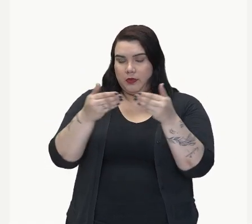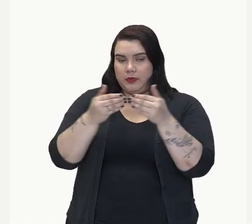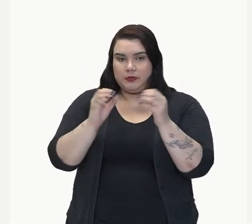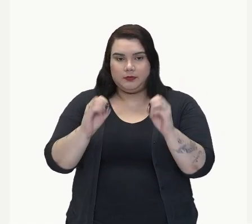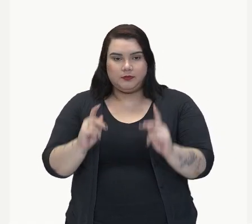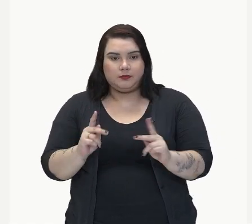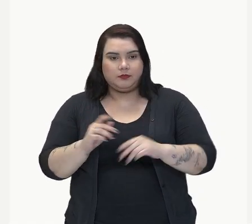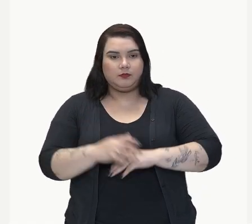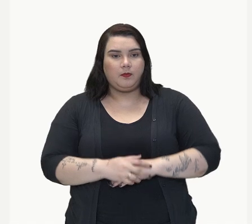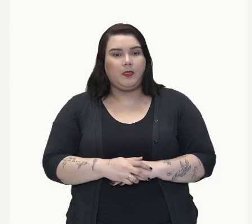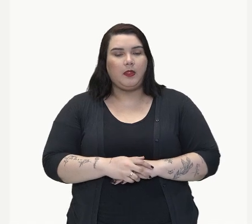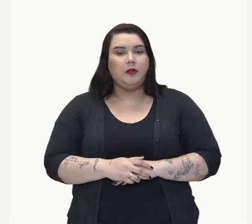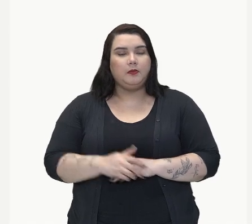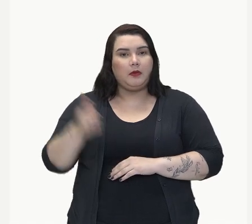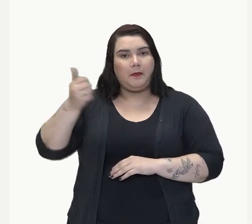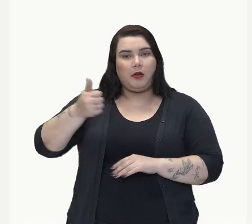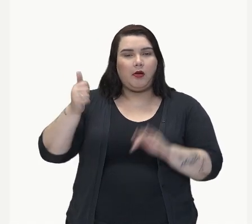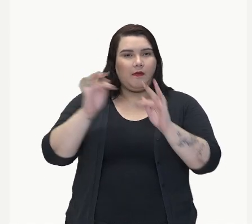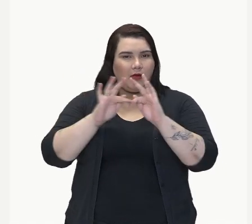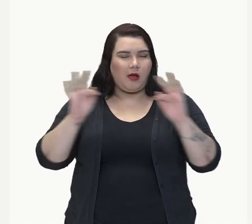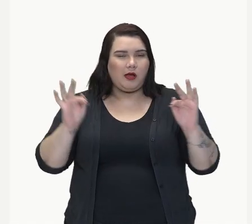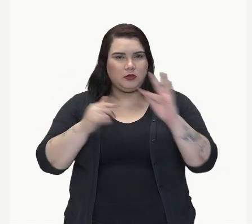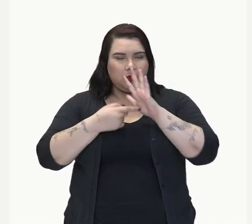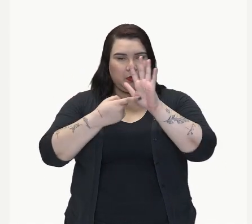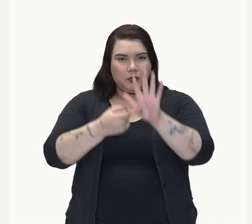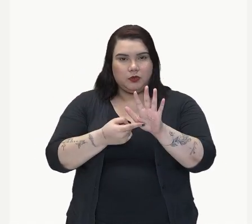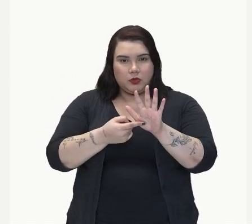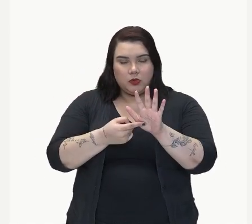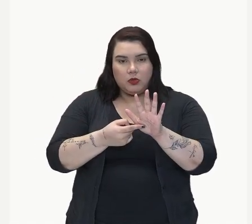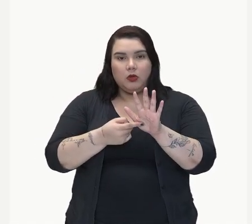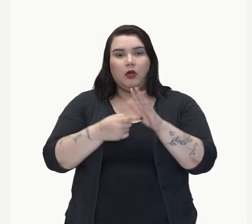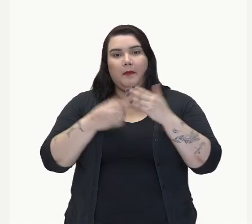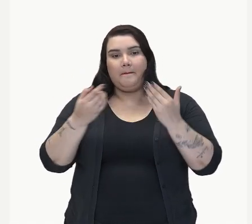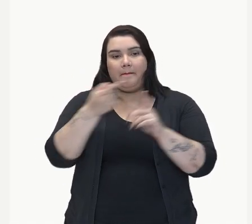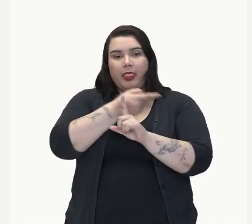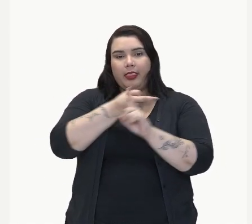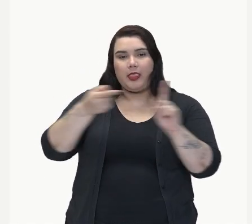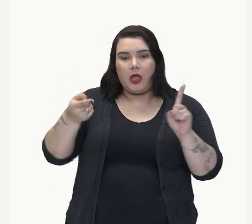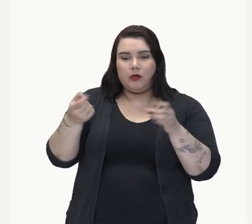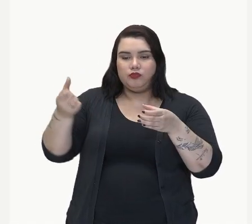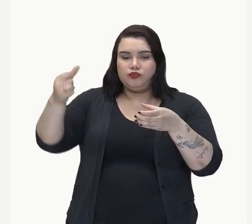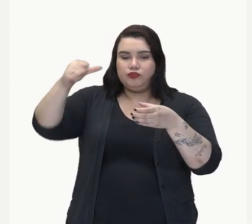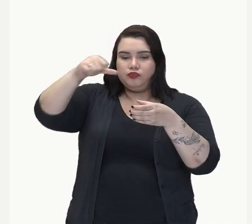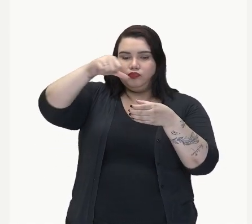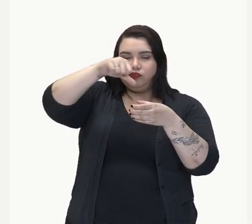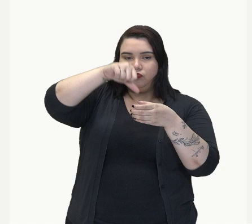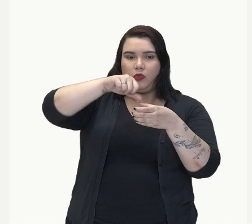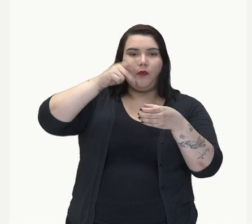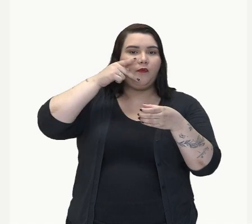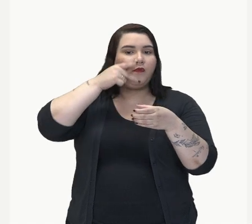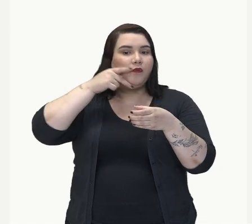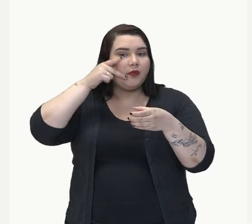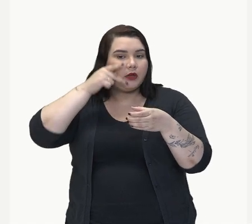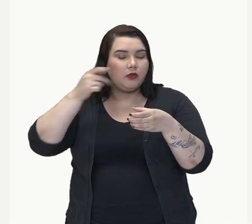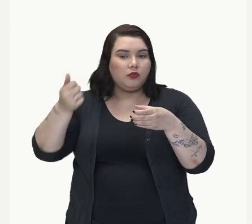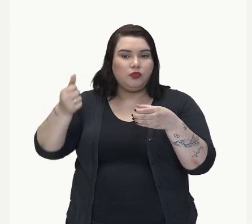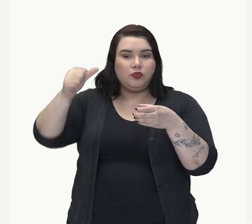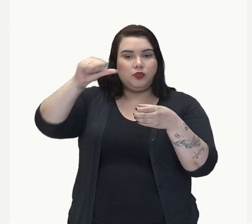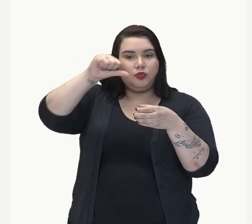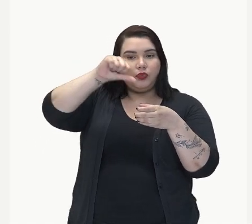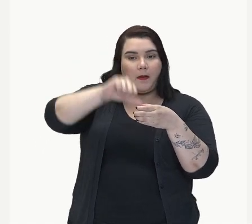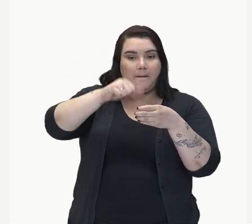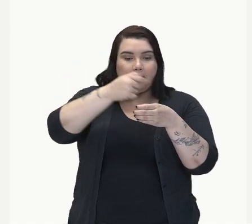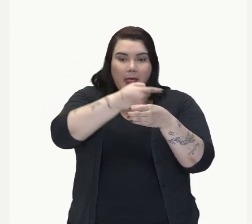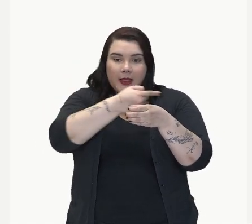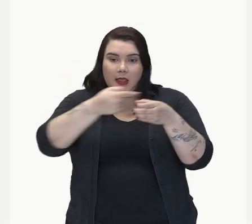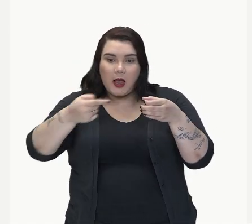Tomei meia taça, meia, metade da taça. Quando está se referindo à quantidade, estou falando